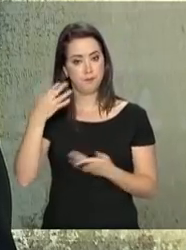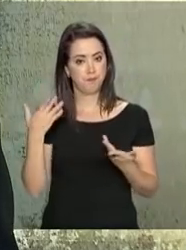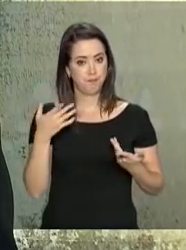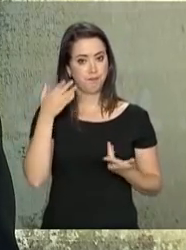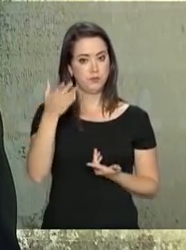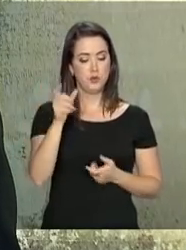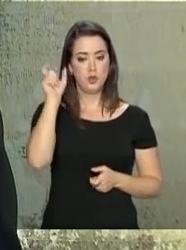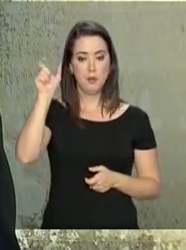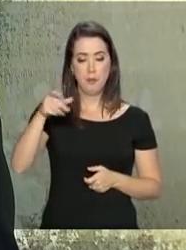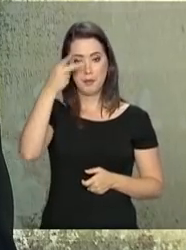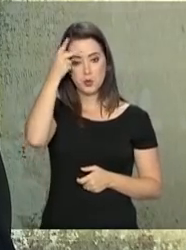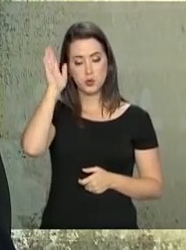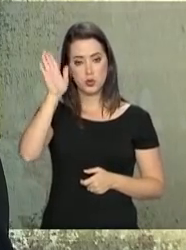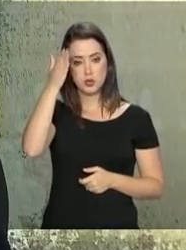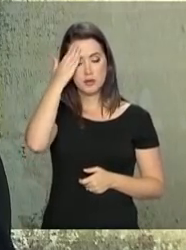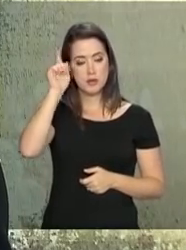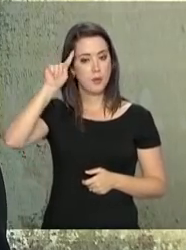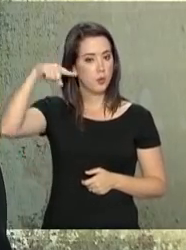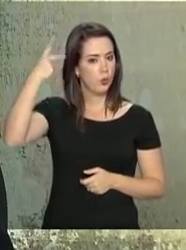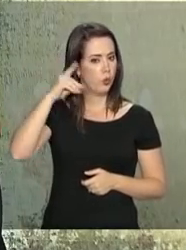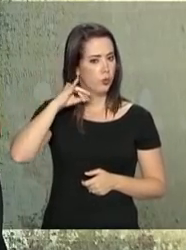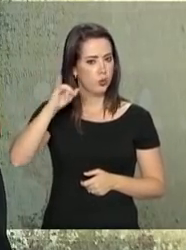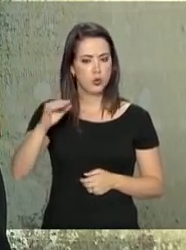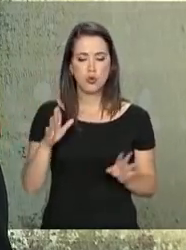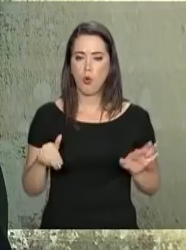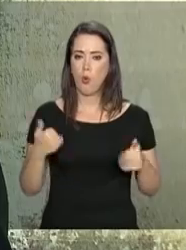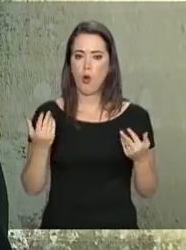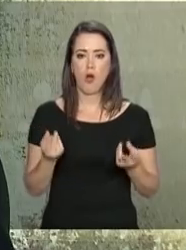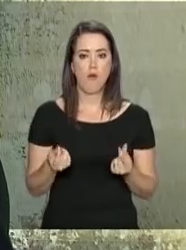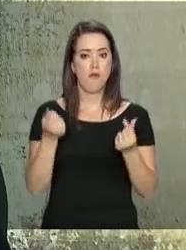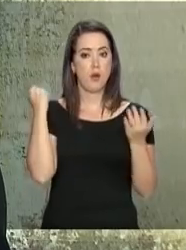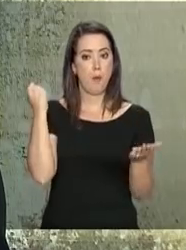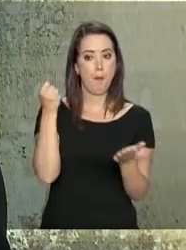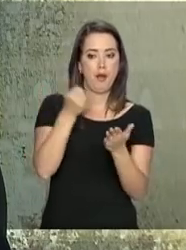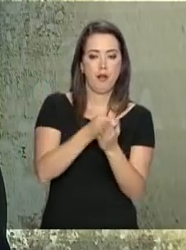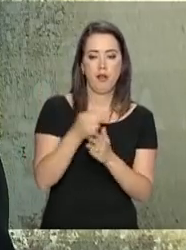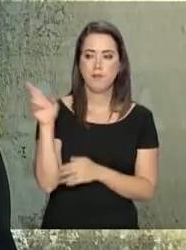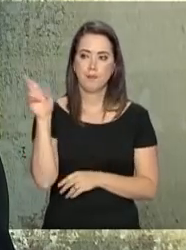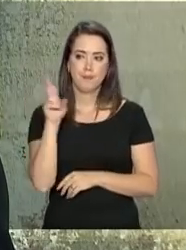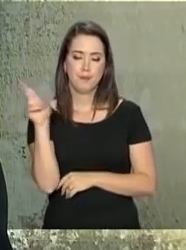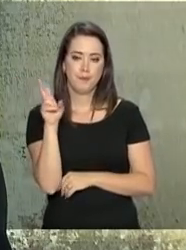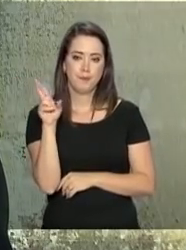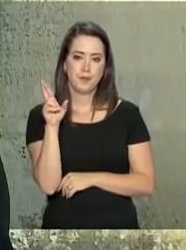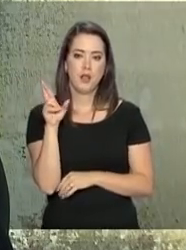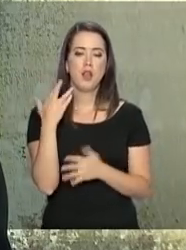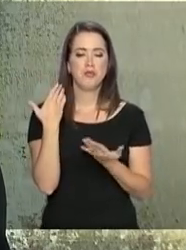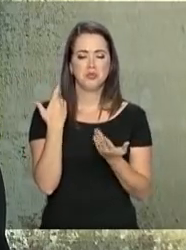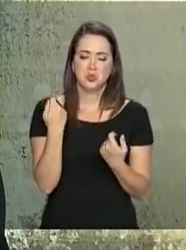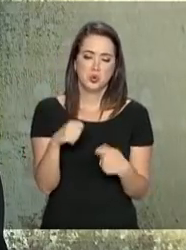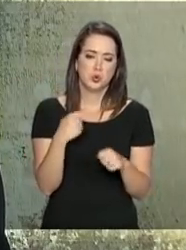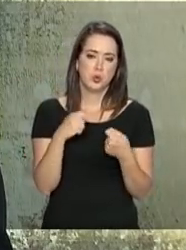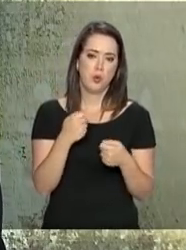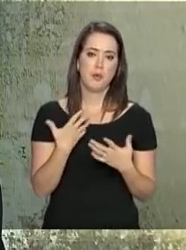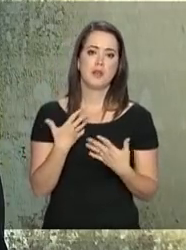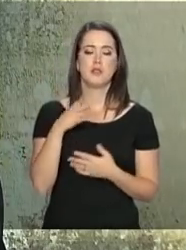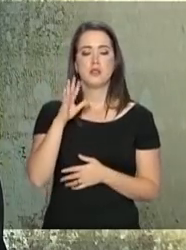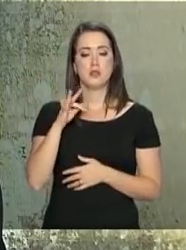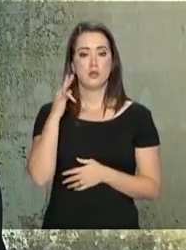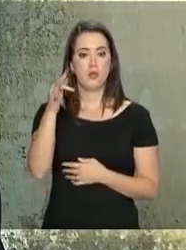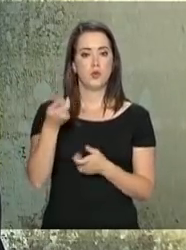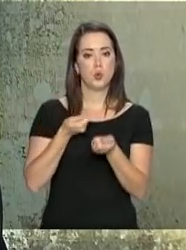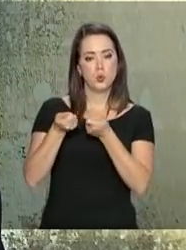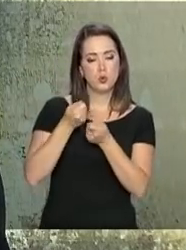isso, o cliente ficará sabendo no dia seguinte quanto vai desembolsar em reais, eliminando a necessidade de eventual